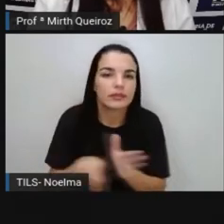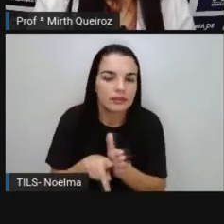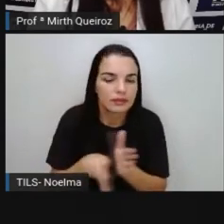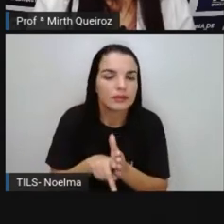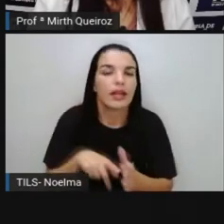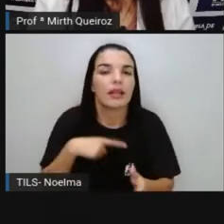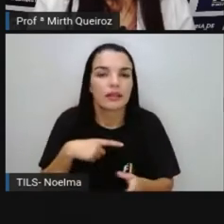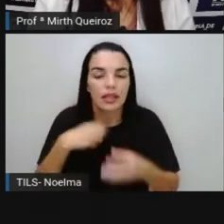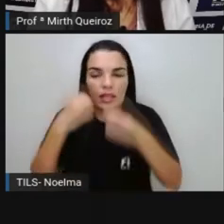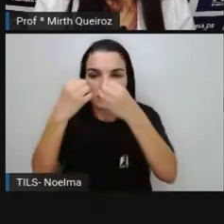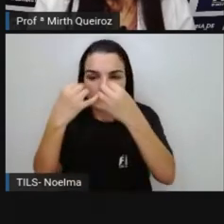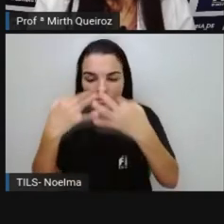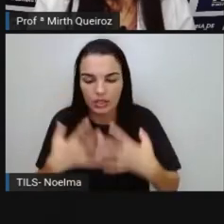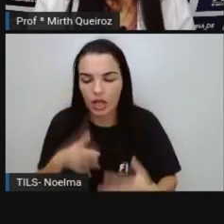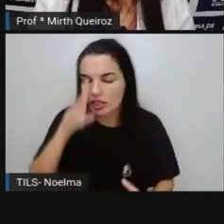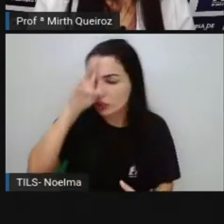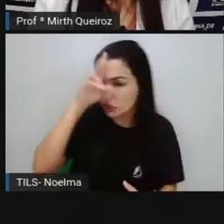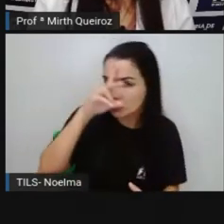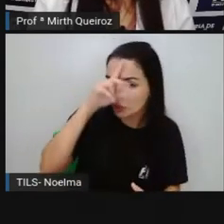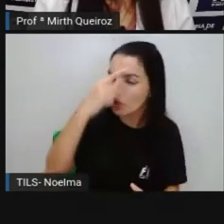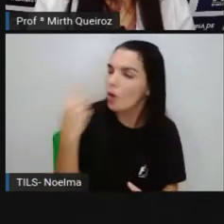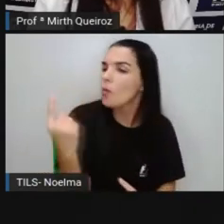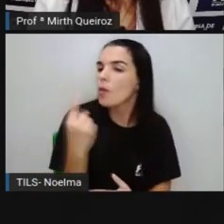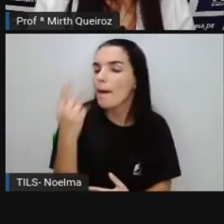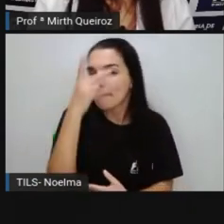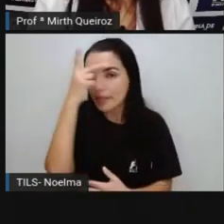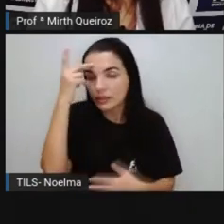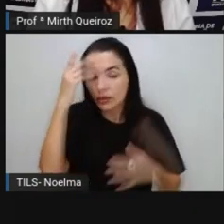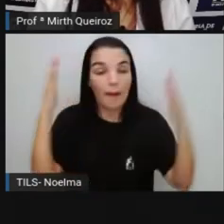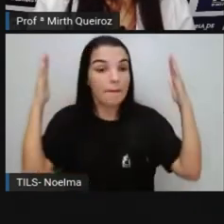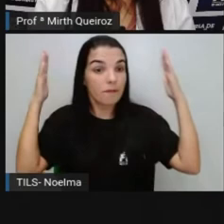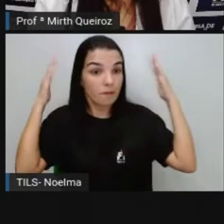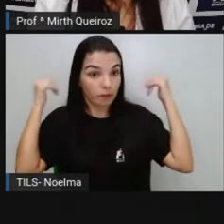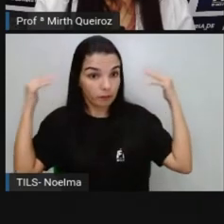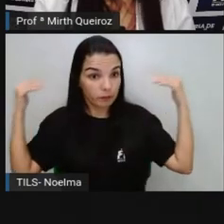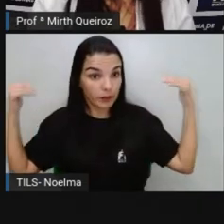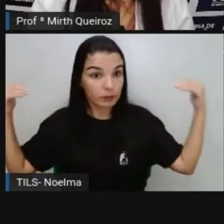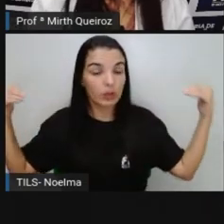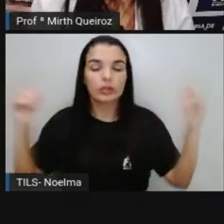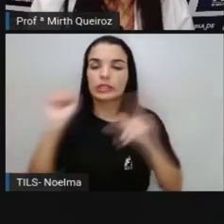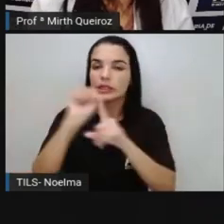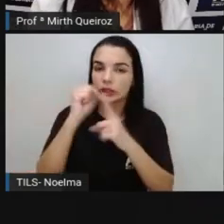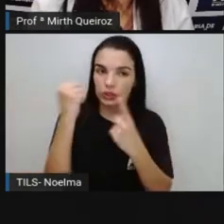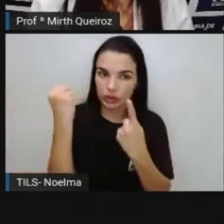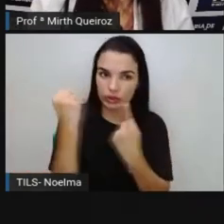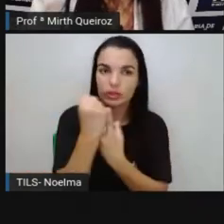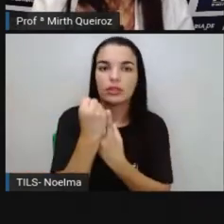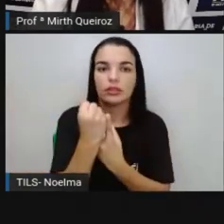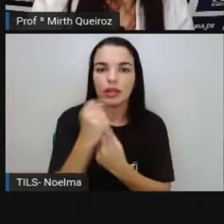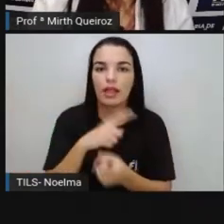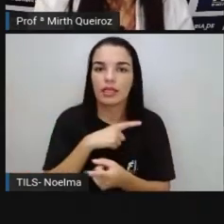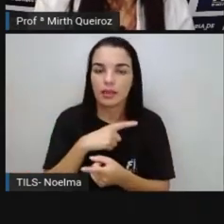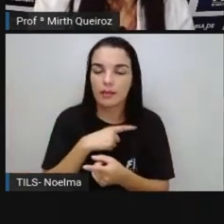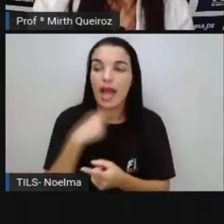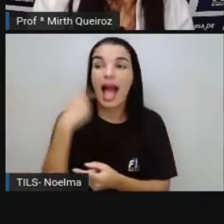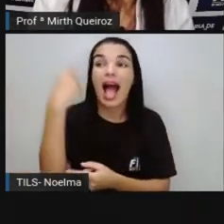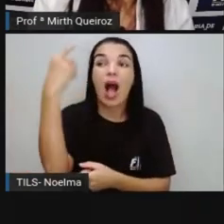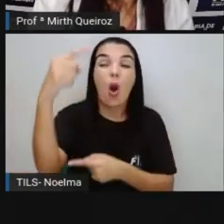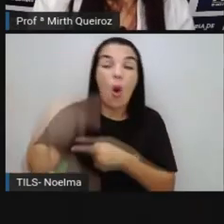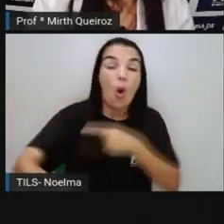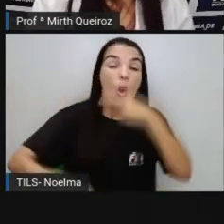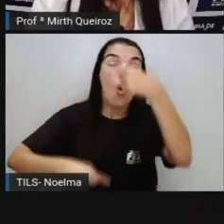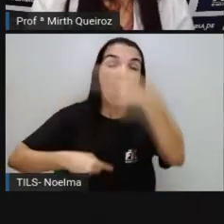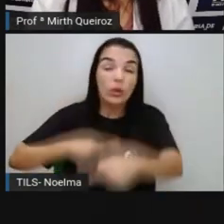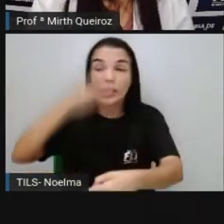geralmente aí a história de uma pessoa que é socialmente conhecida e alguém fala sobre essa